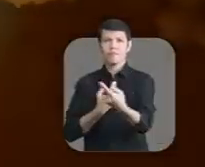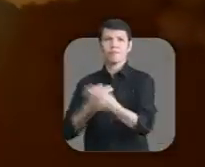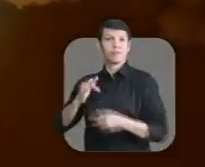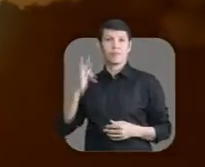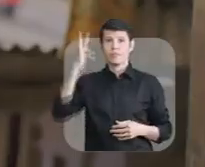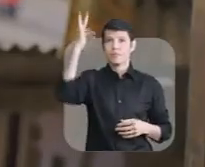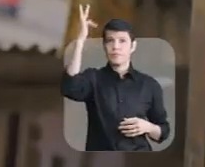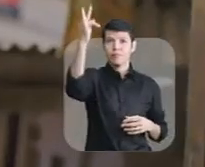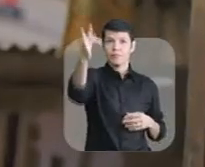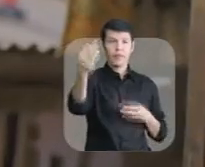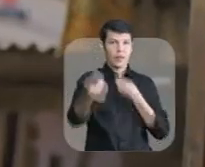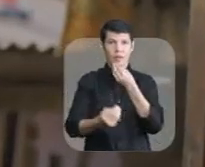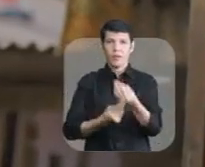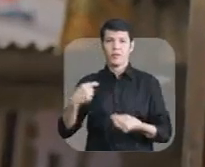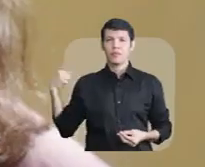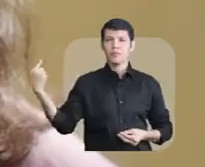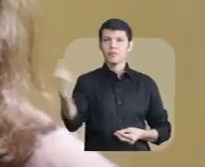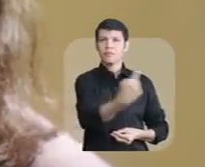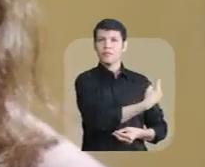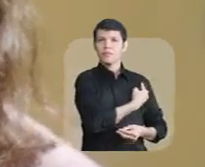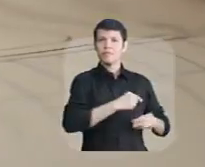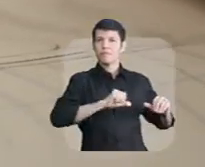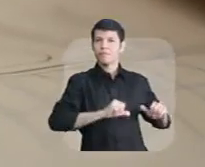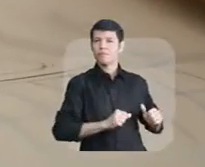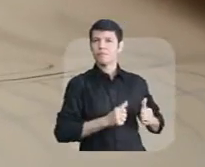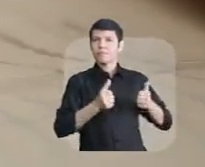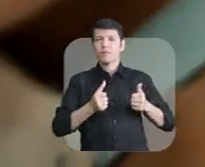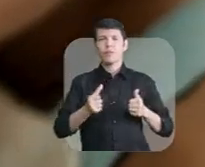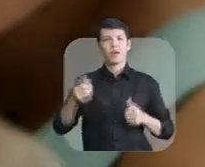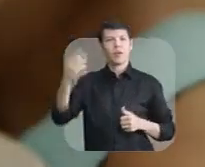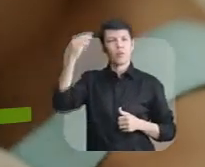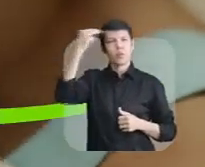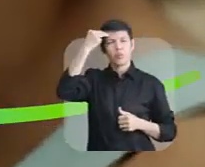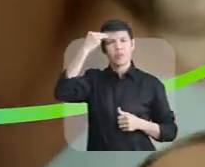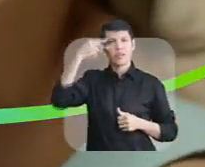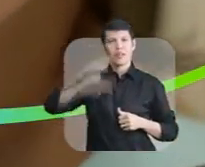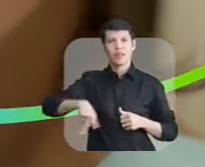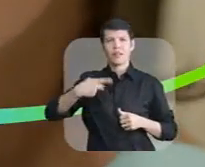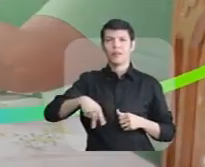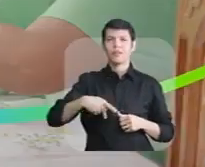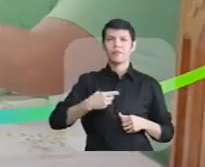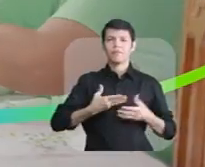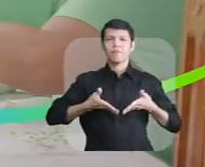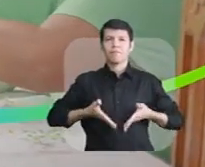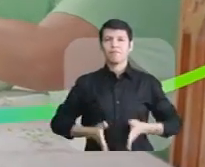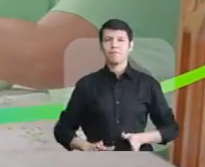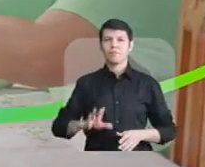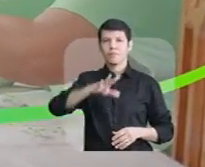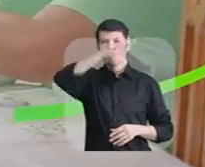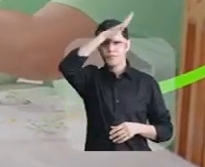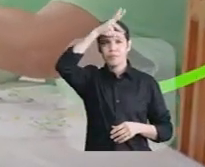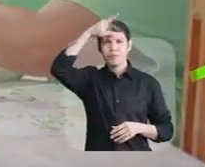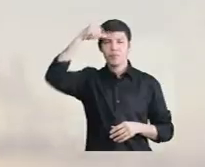Percorrendo o futuro Por lagos e furos da nascente a